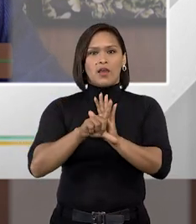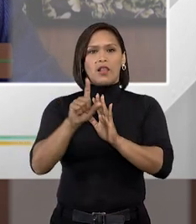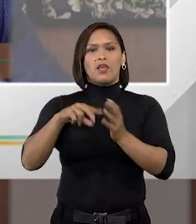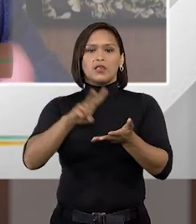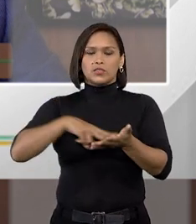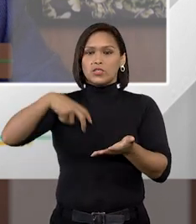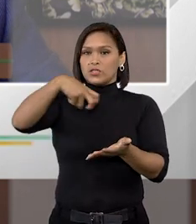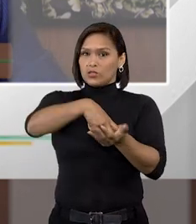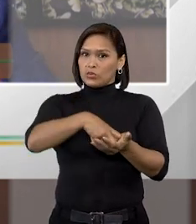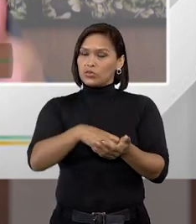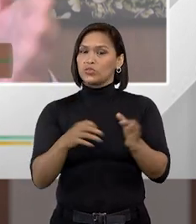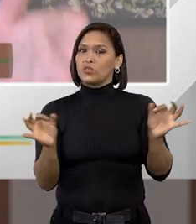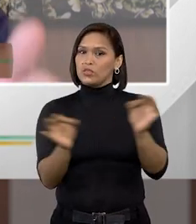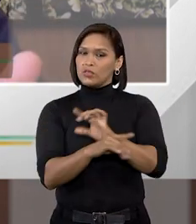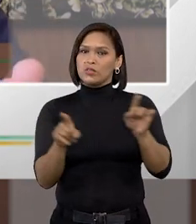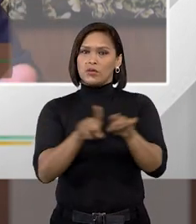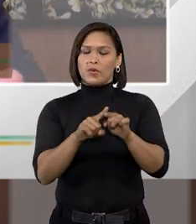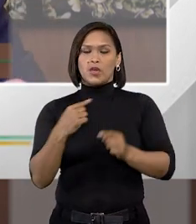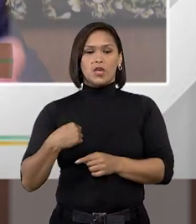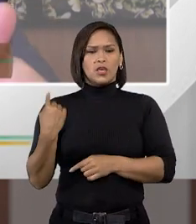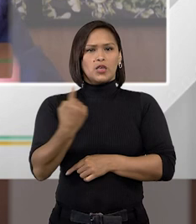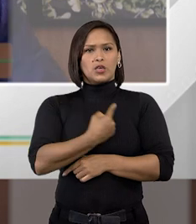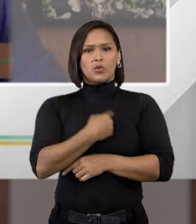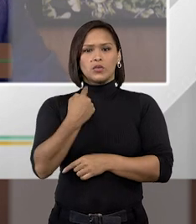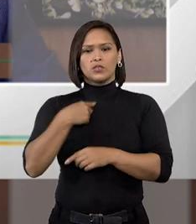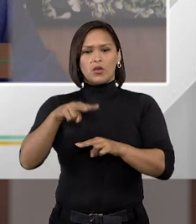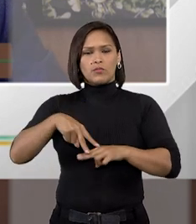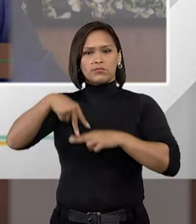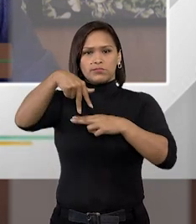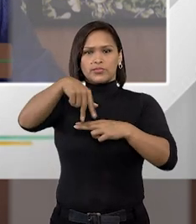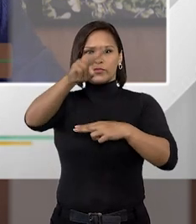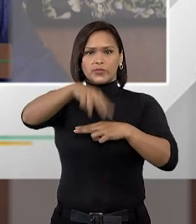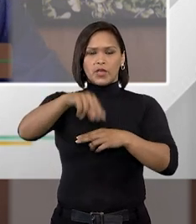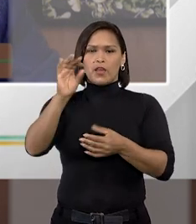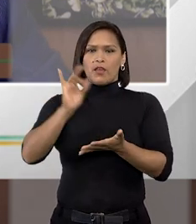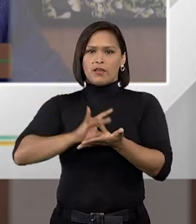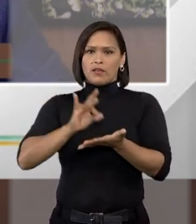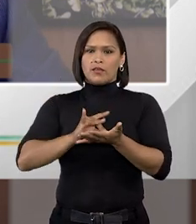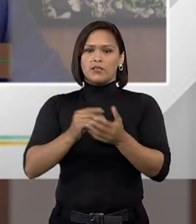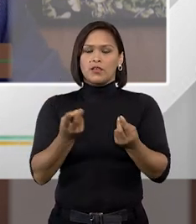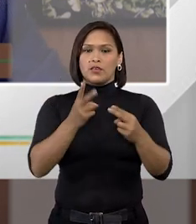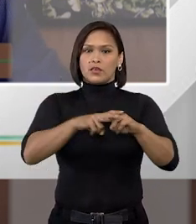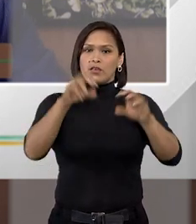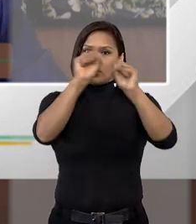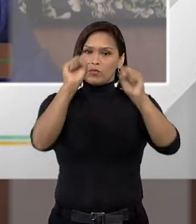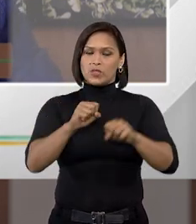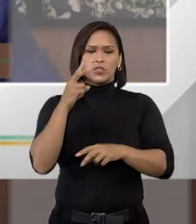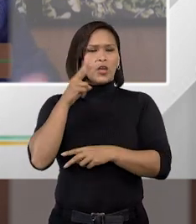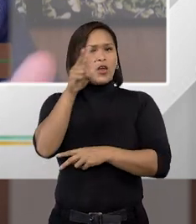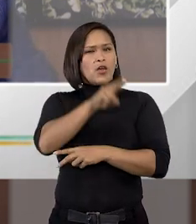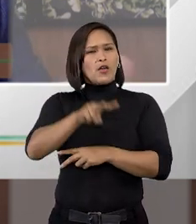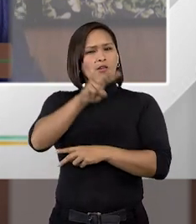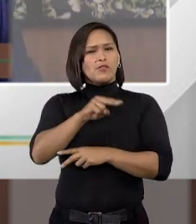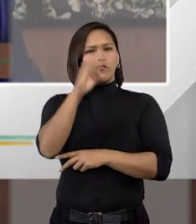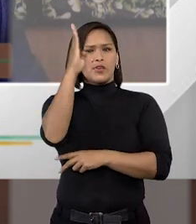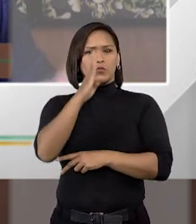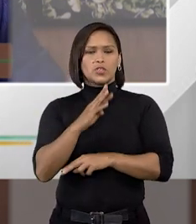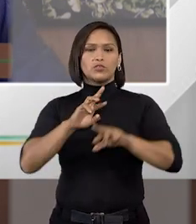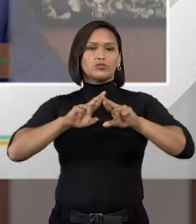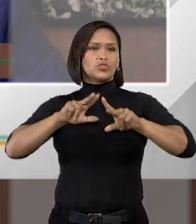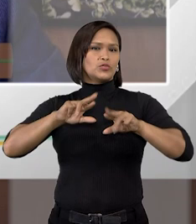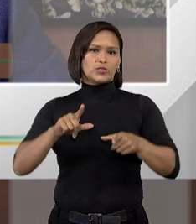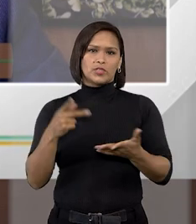Penais. E quando nós somos colocados de fronte da realidade carcerária do Brasil, nós vemos que isso simplesmente